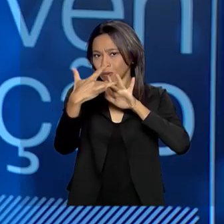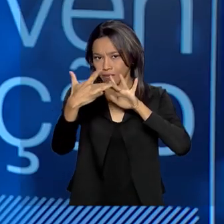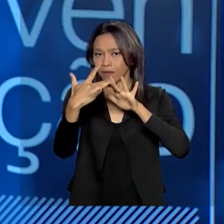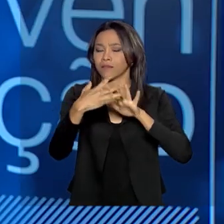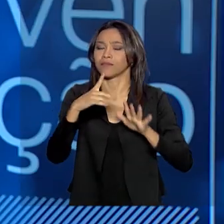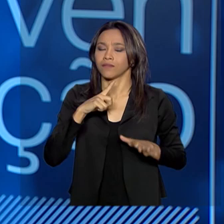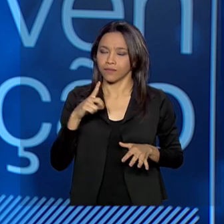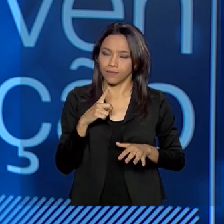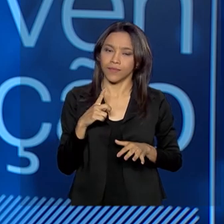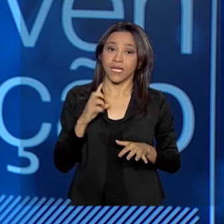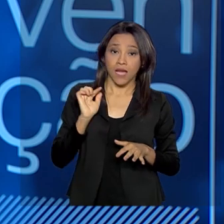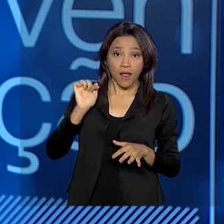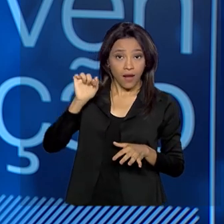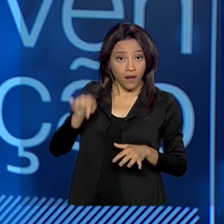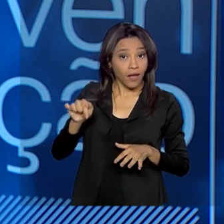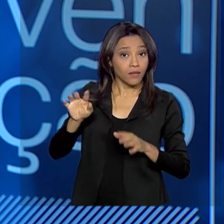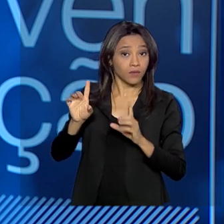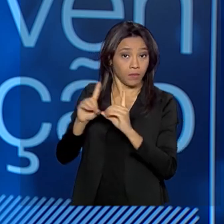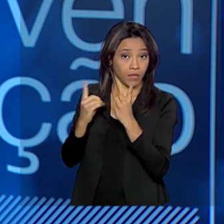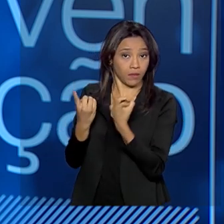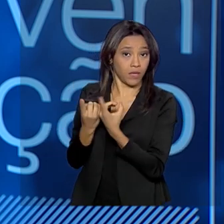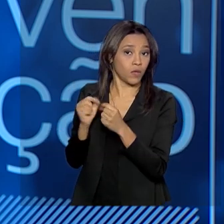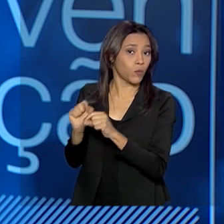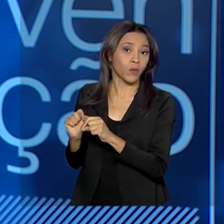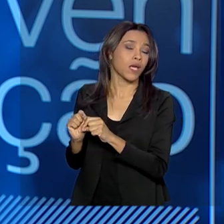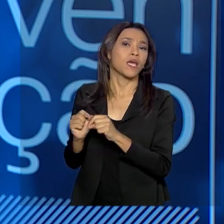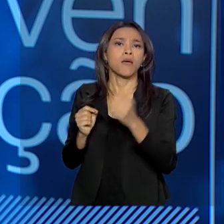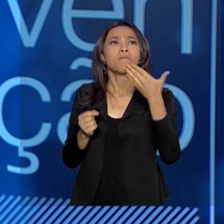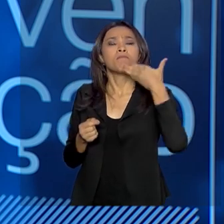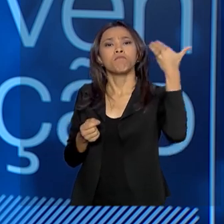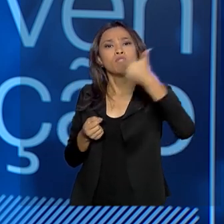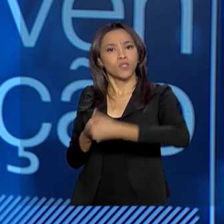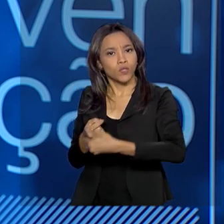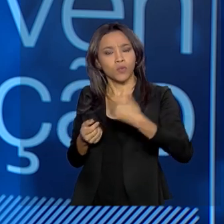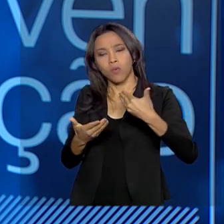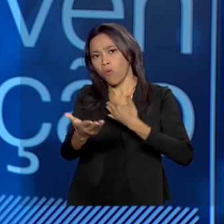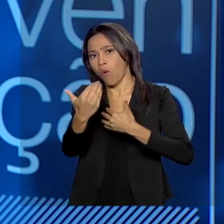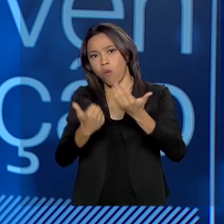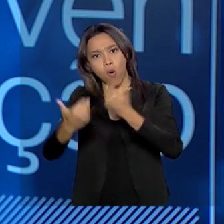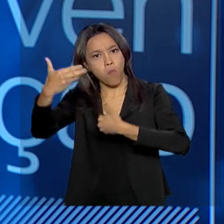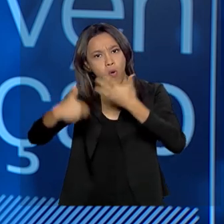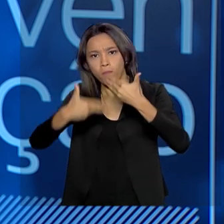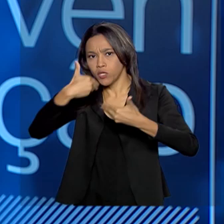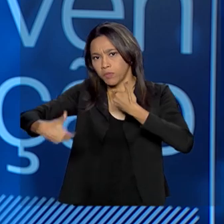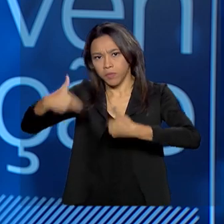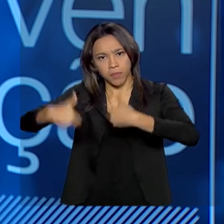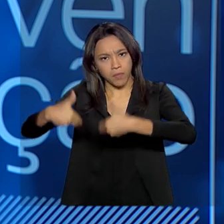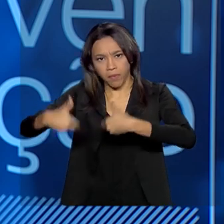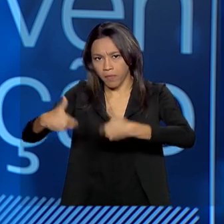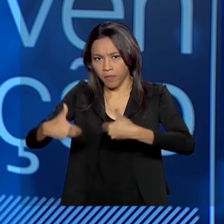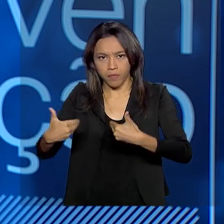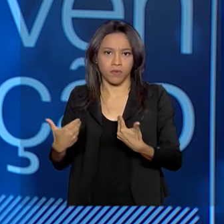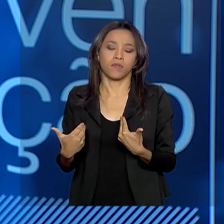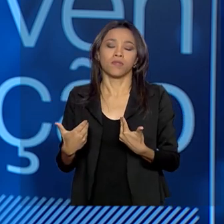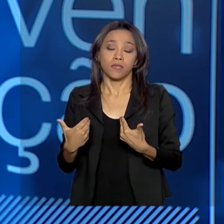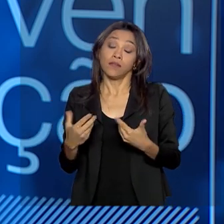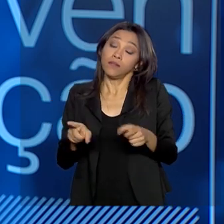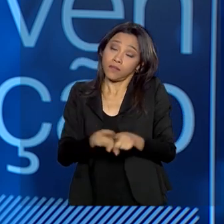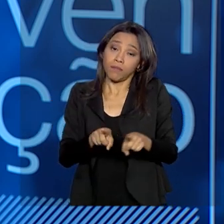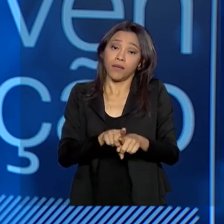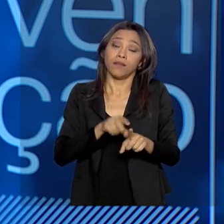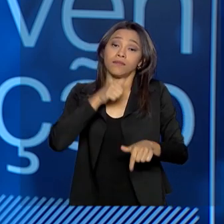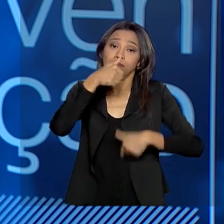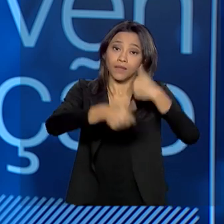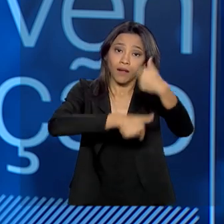é apoiar que esses pedidos tenham o fluxo mais rápido e eficiente possível. E também trabalhar